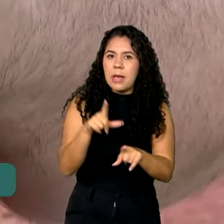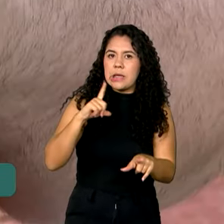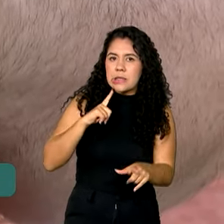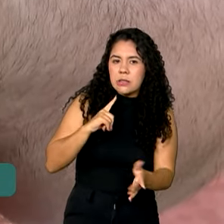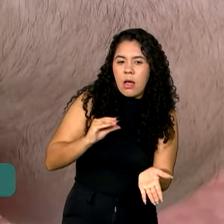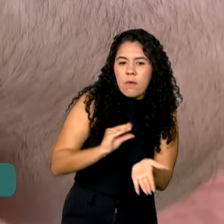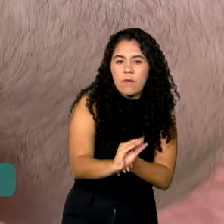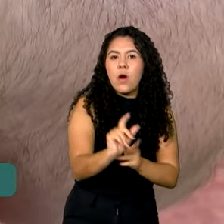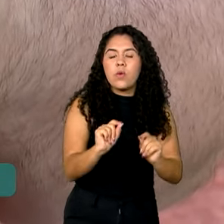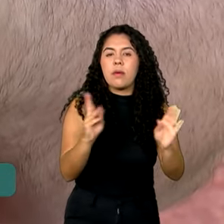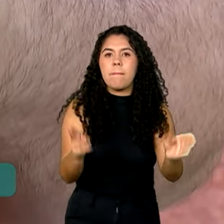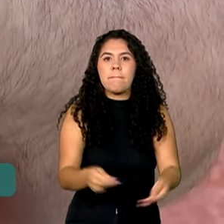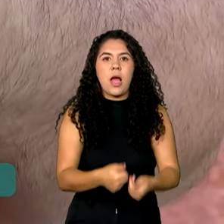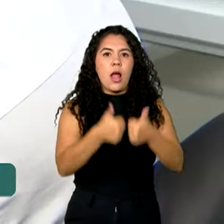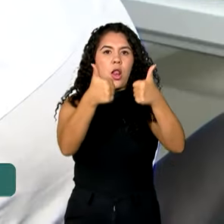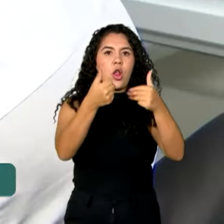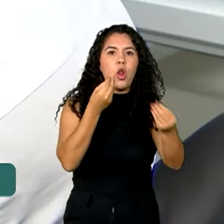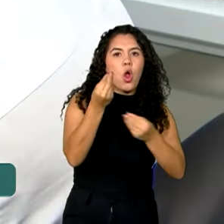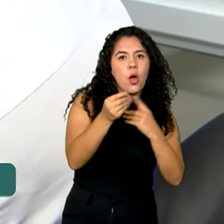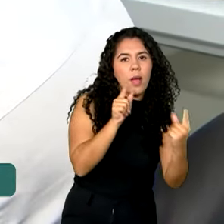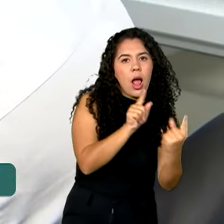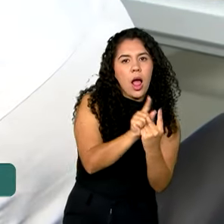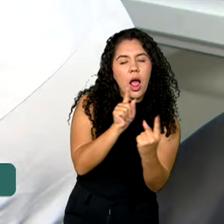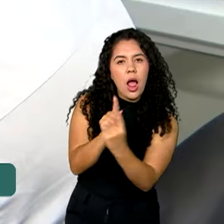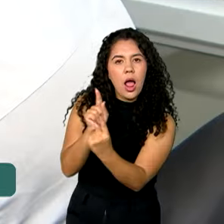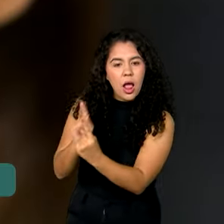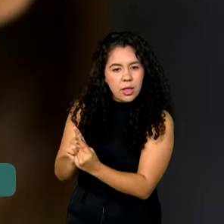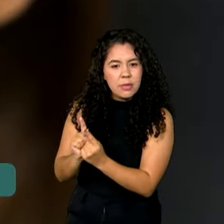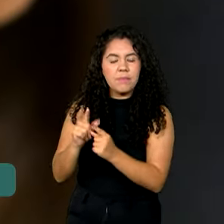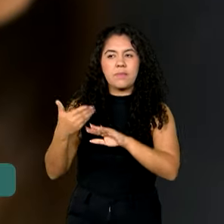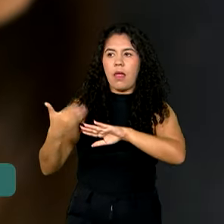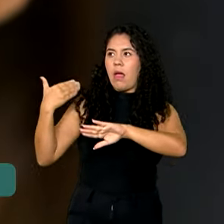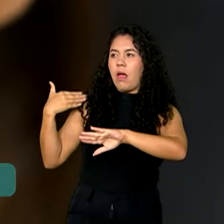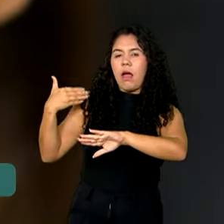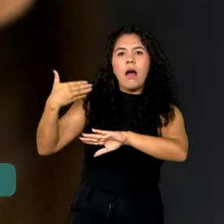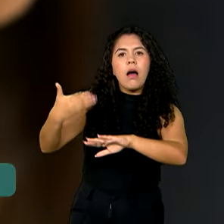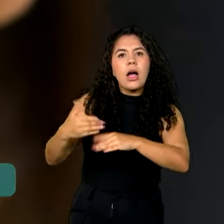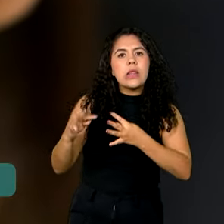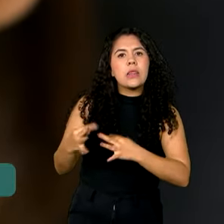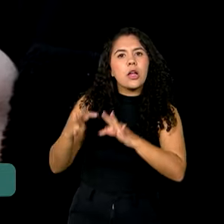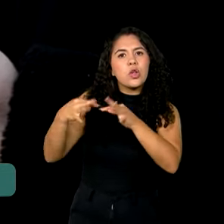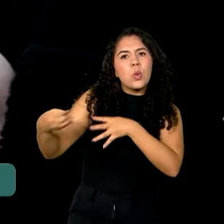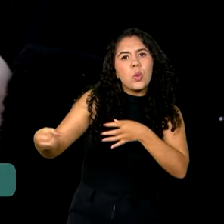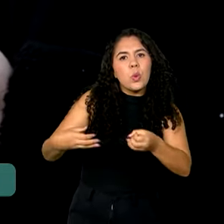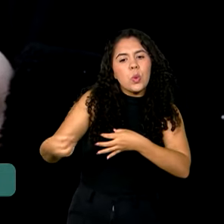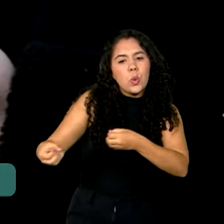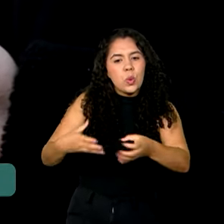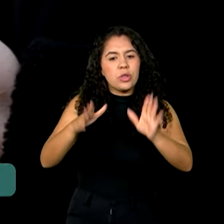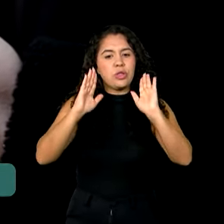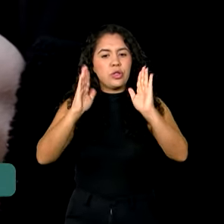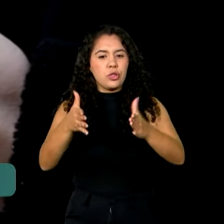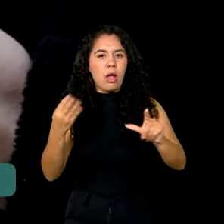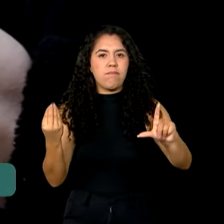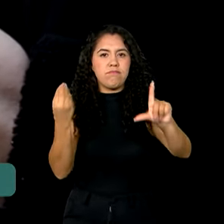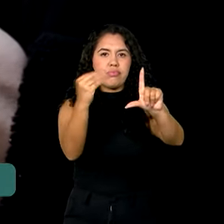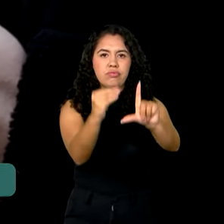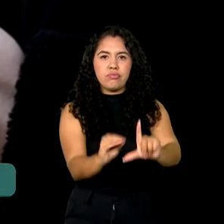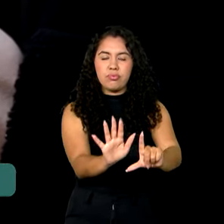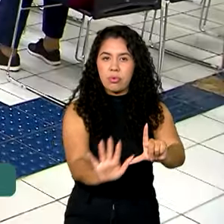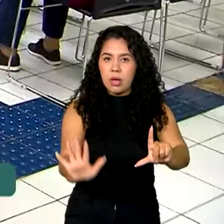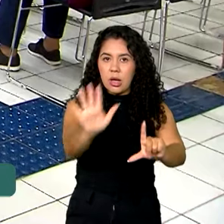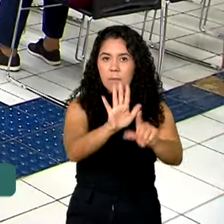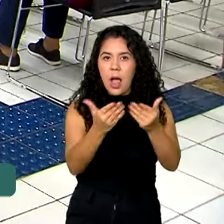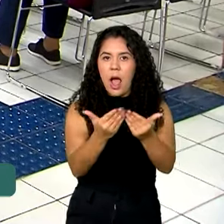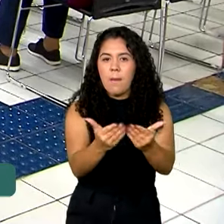modernização dos canais de atendimento. Nos últimos anos, avanços tecnológicos já foram incorporados à plataforma para